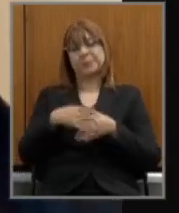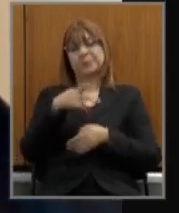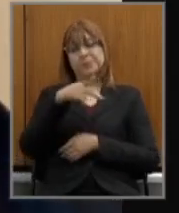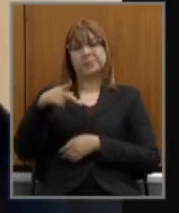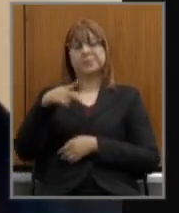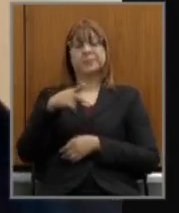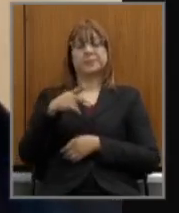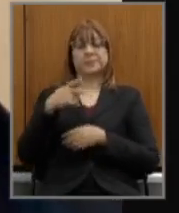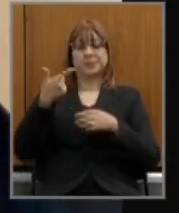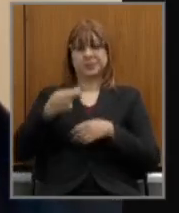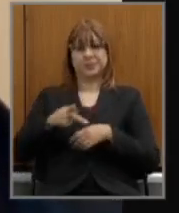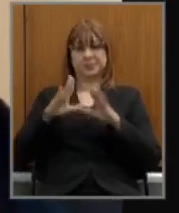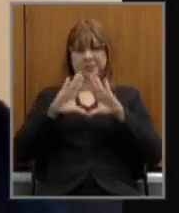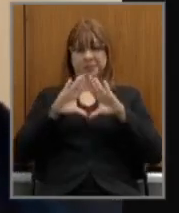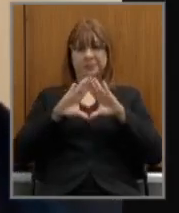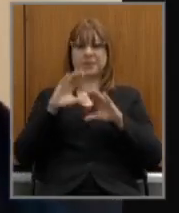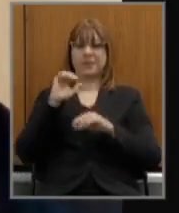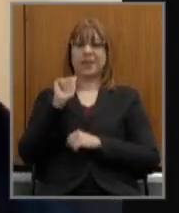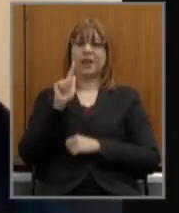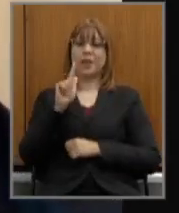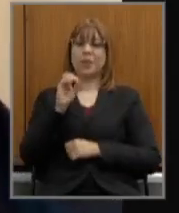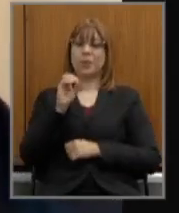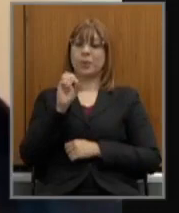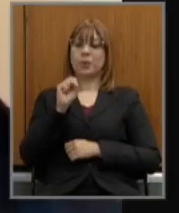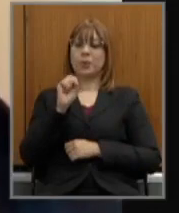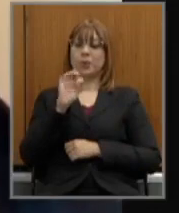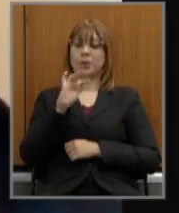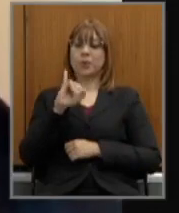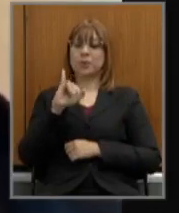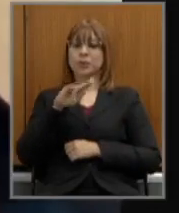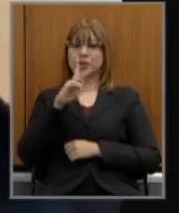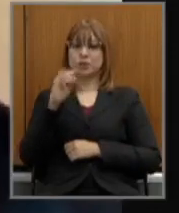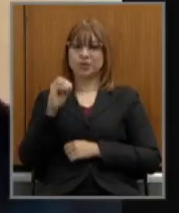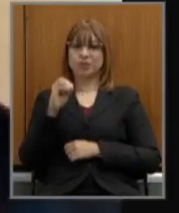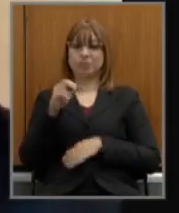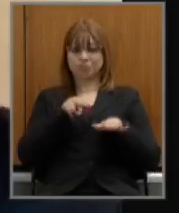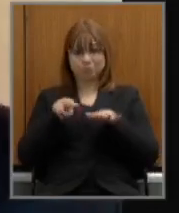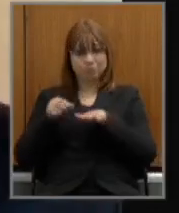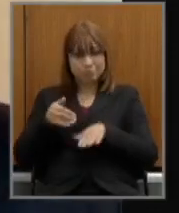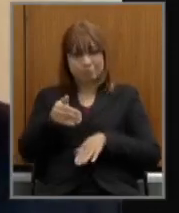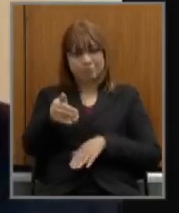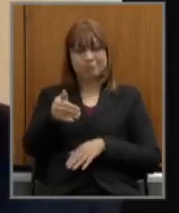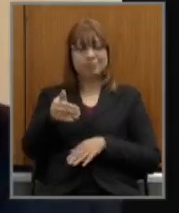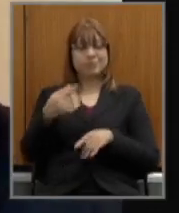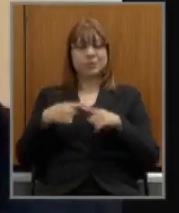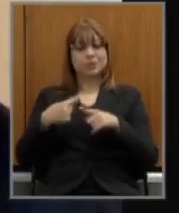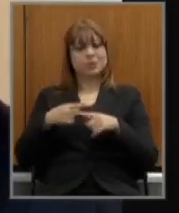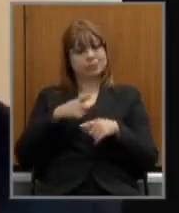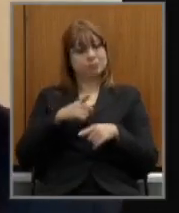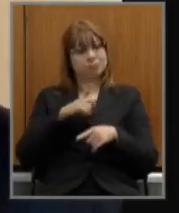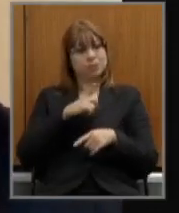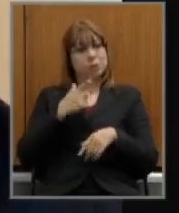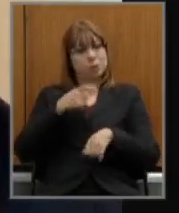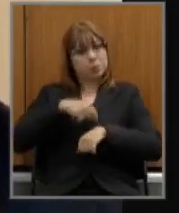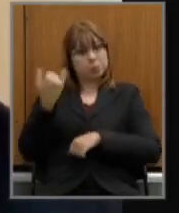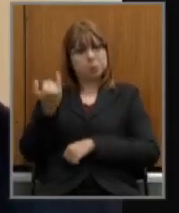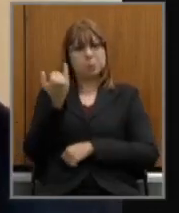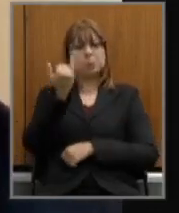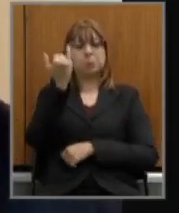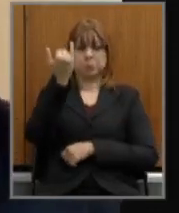por essa semana nós teremos aqui alguns momentos importantes